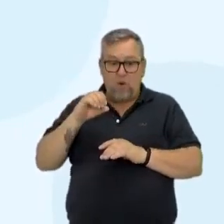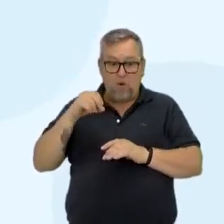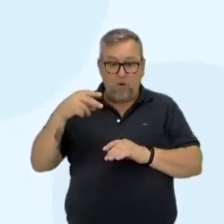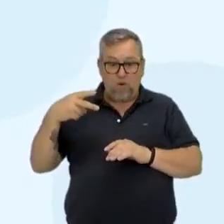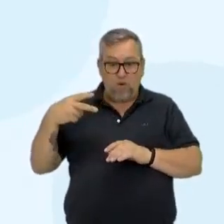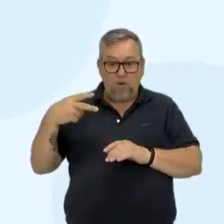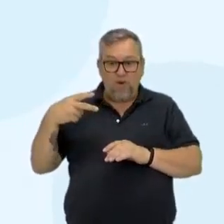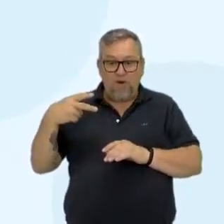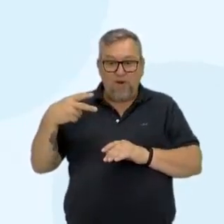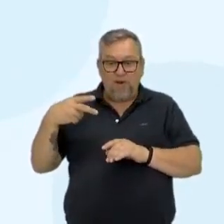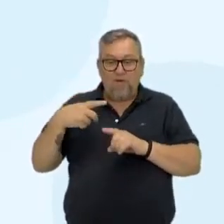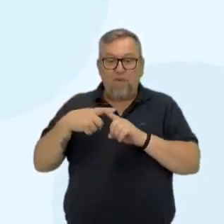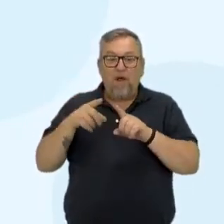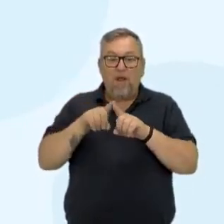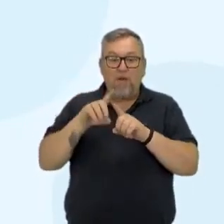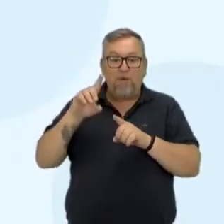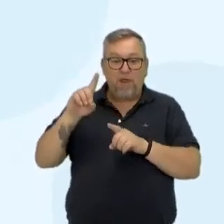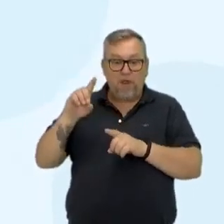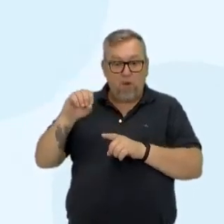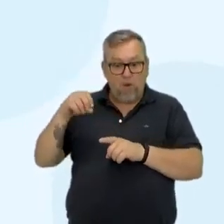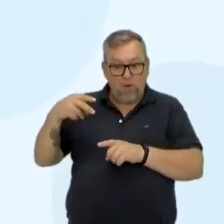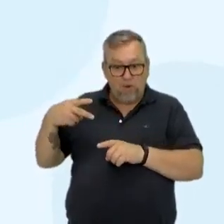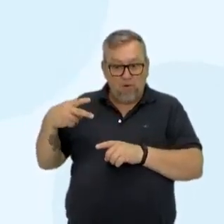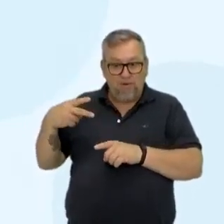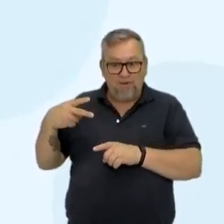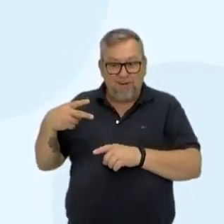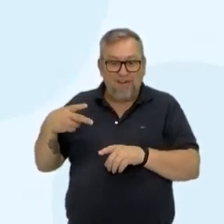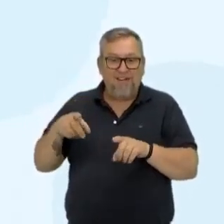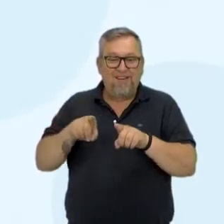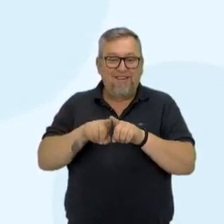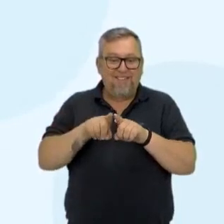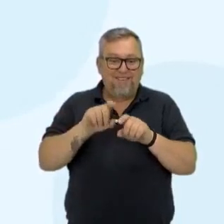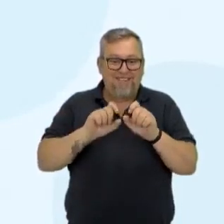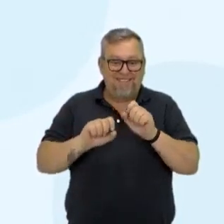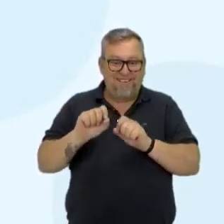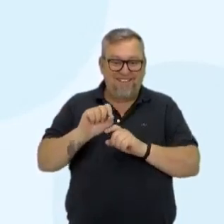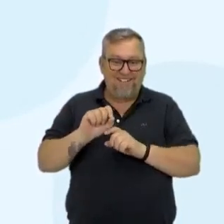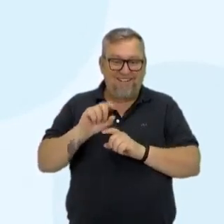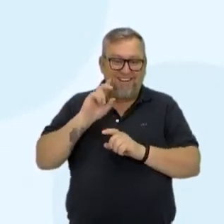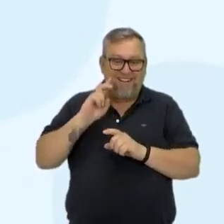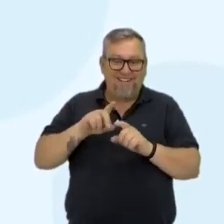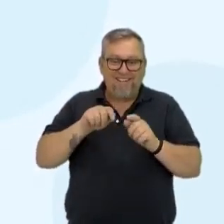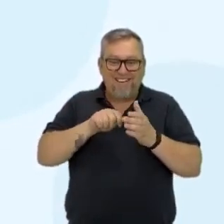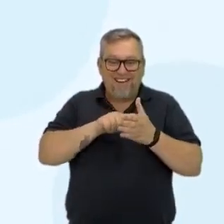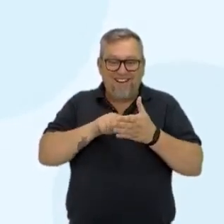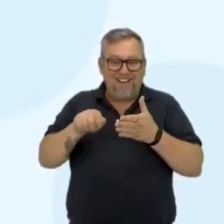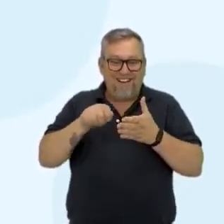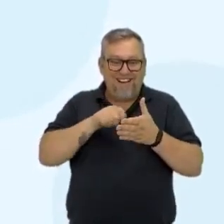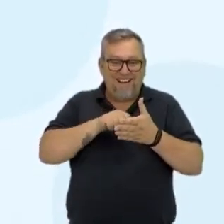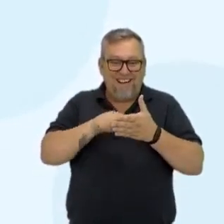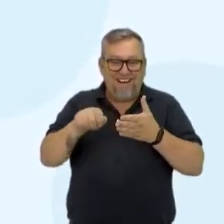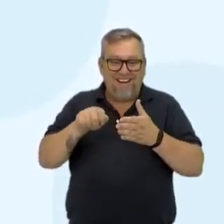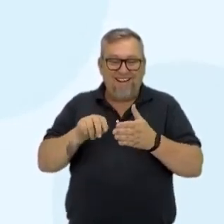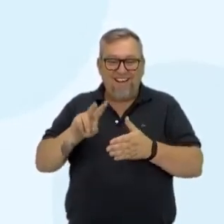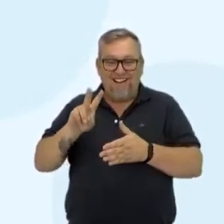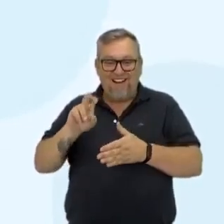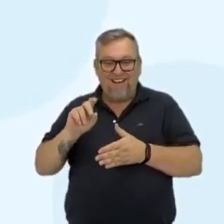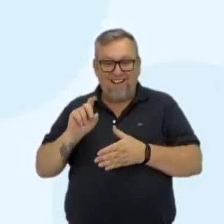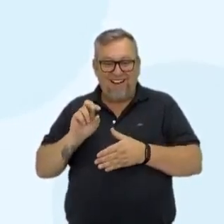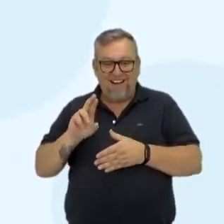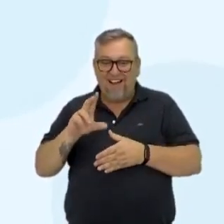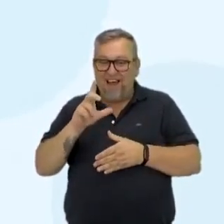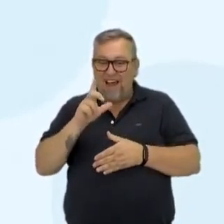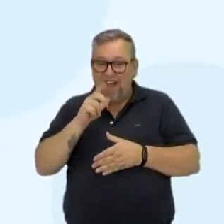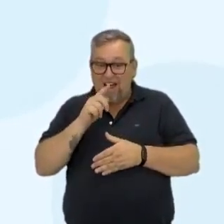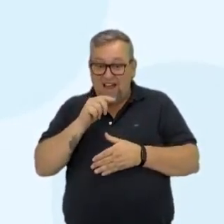também o dióxido de carbono e ali está até sublinhado o vapor de água, a